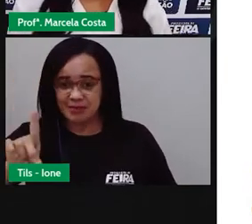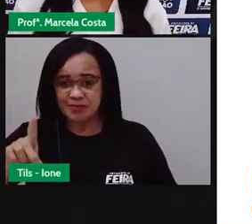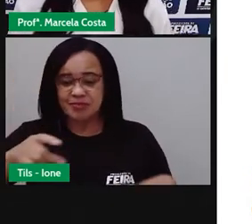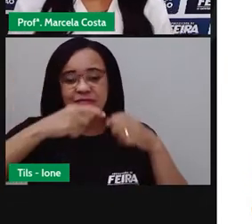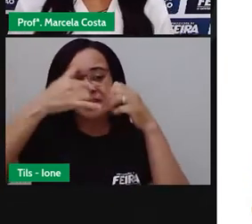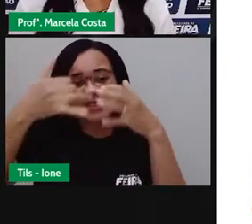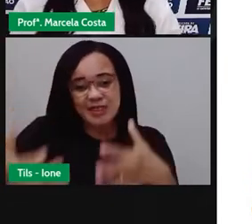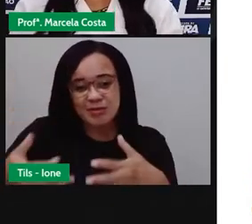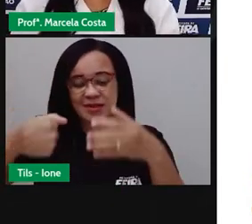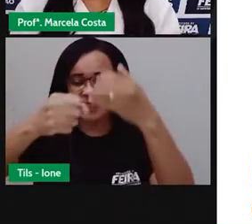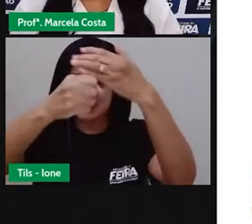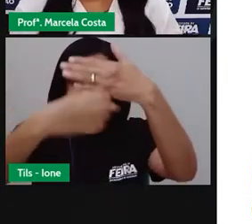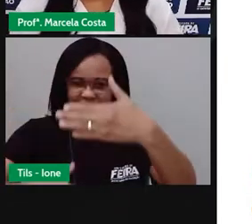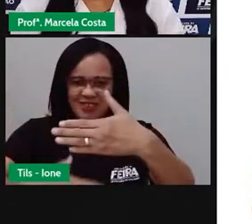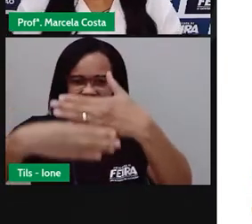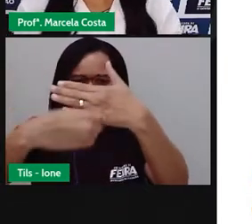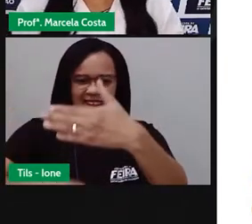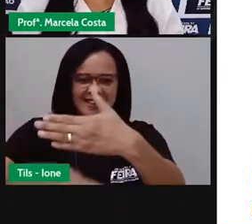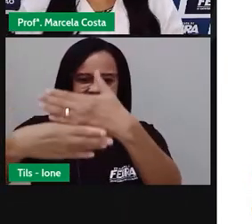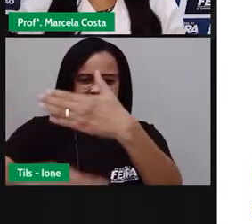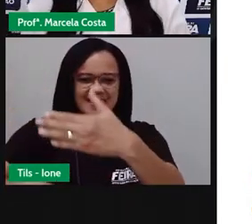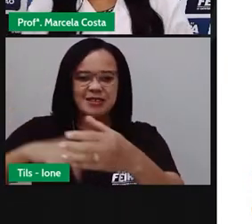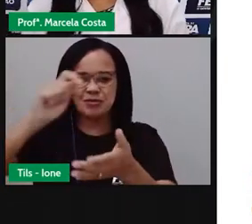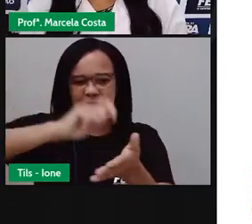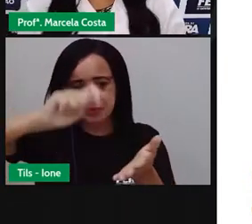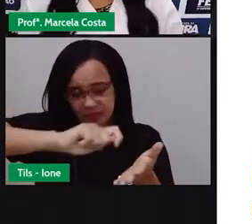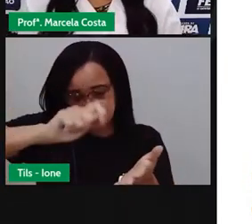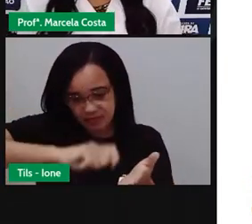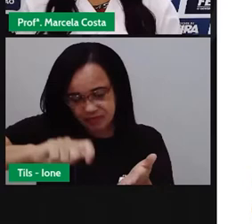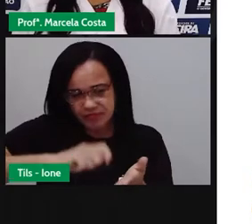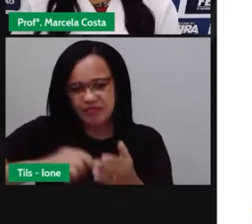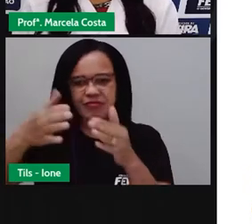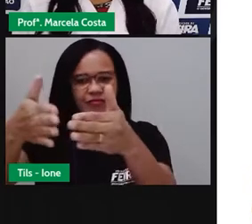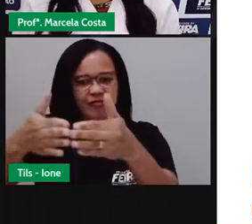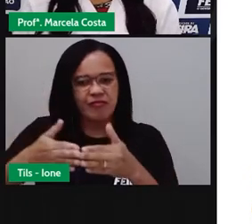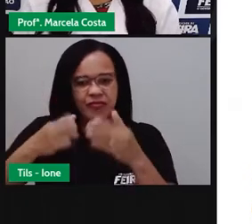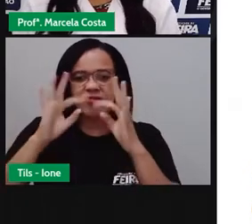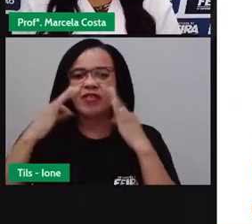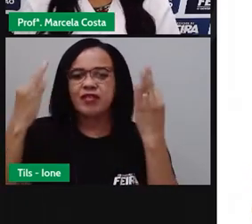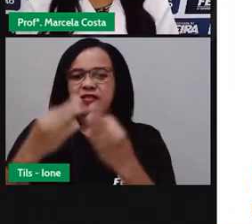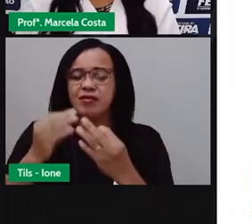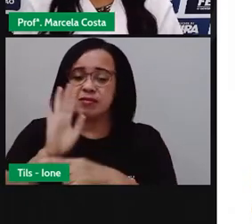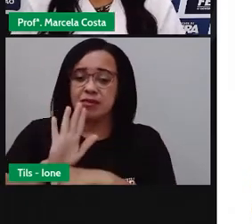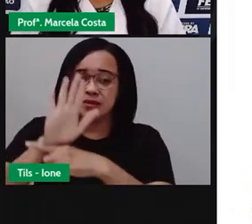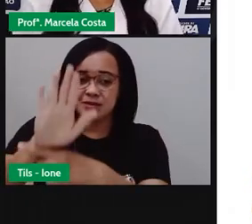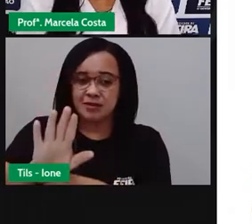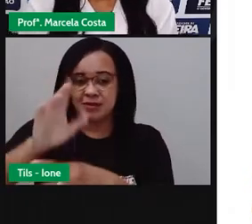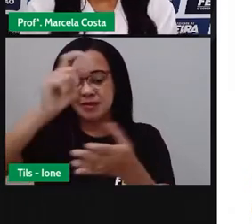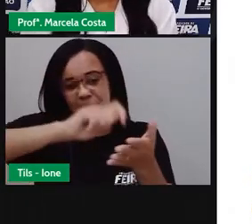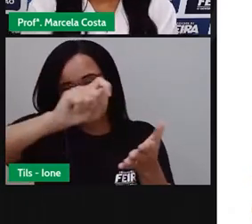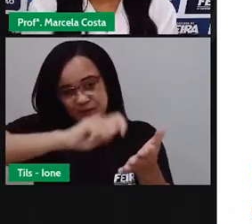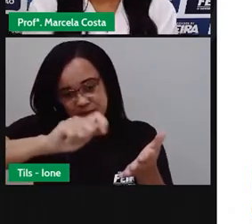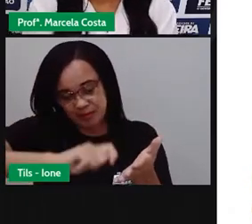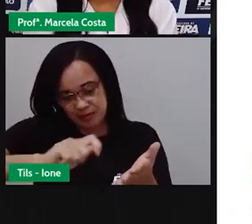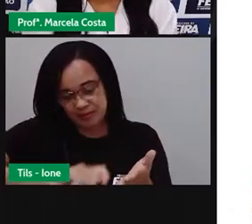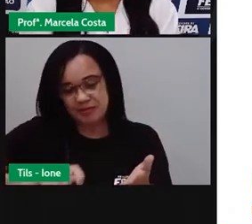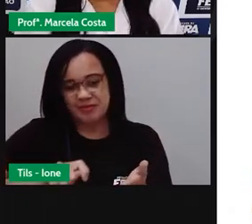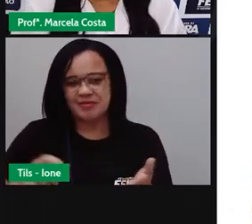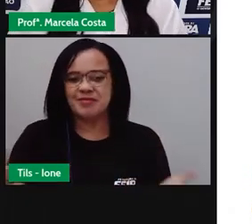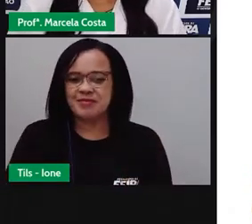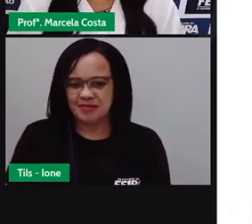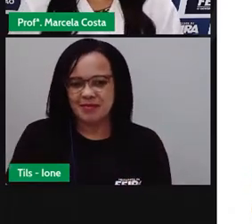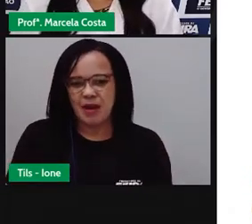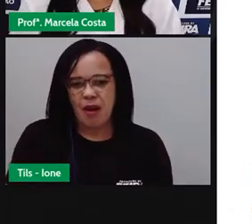pra mim no chat. Escreva, peça pra um familiar te ajudar a escrever. Agora, crianças,